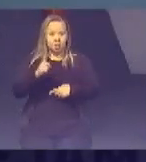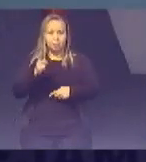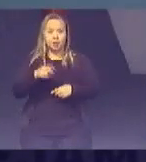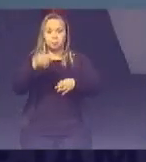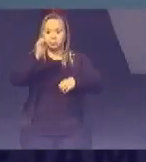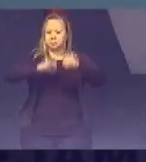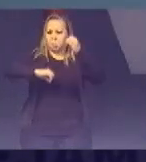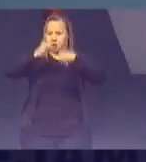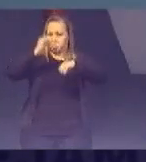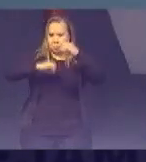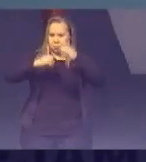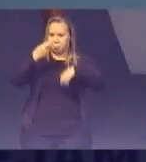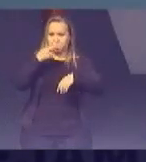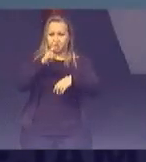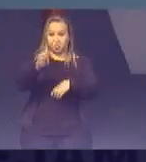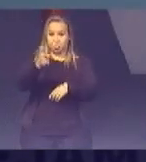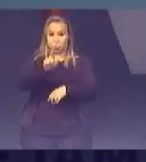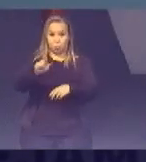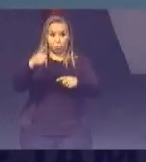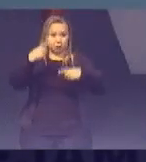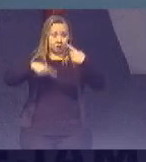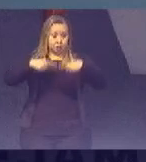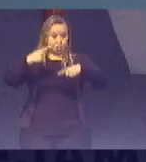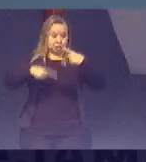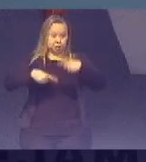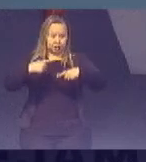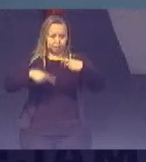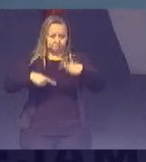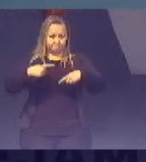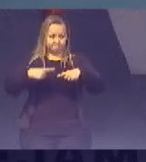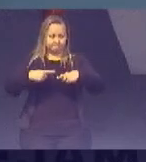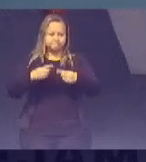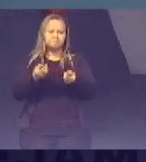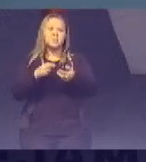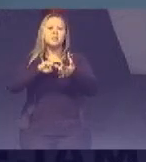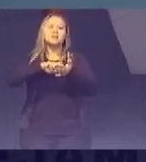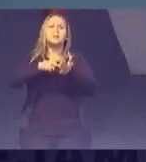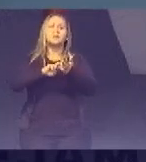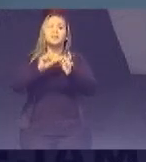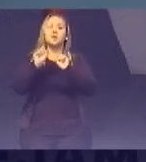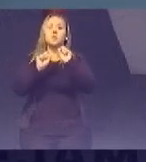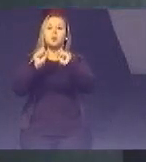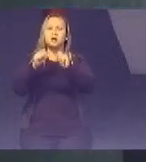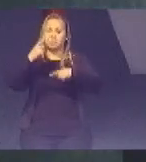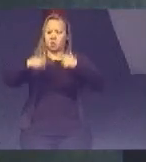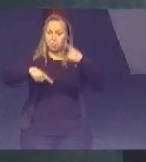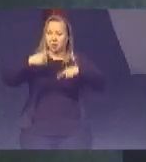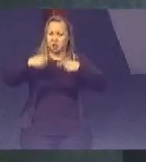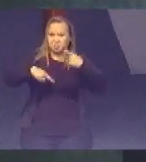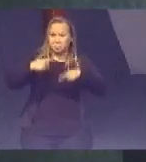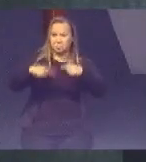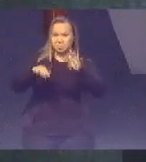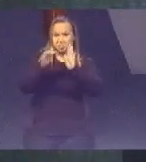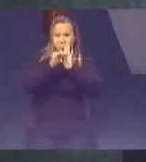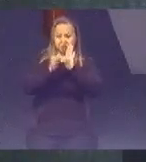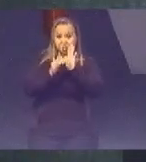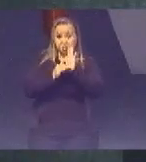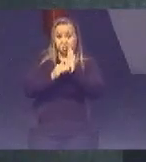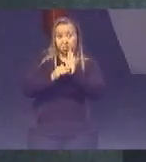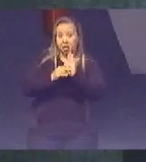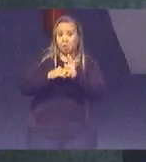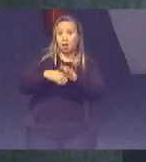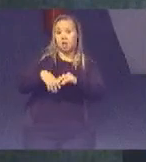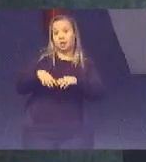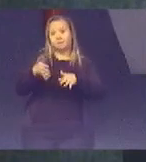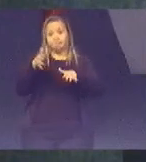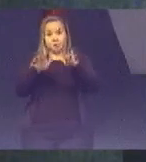Pelos efeitos De outras políticas O que nós queremos Dizer com isso São tantas as políticas E programas Que uma pode anular Se você não